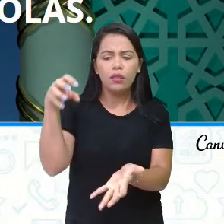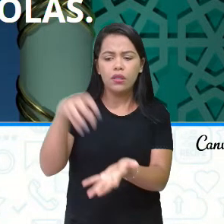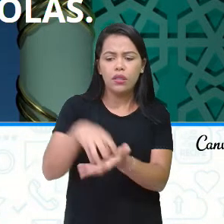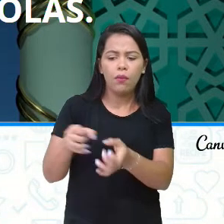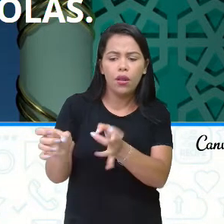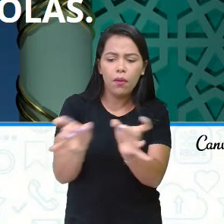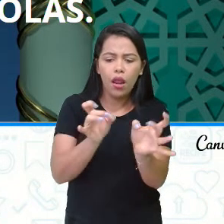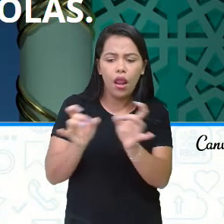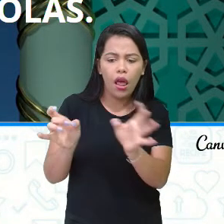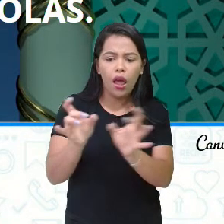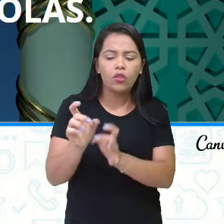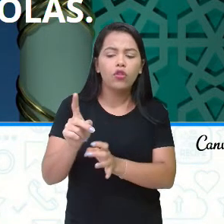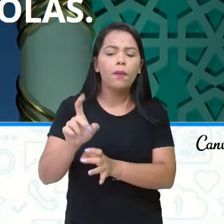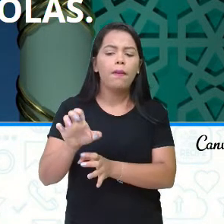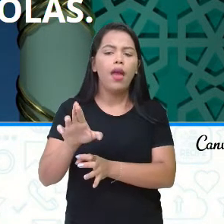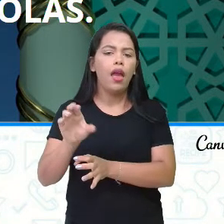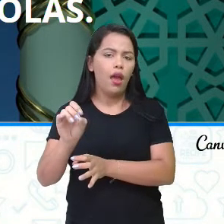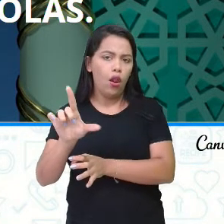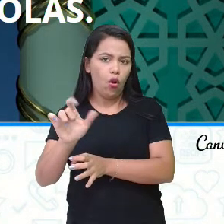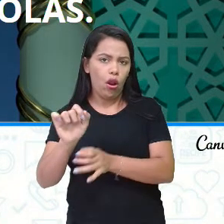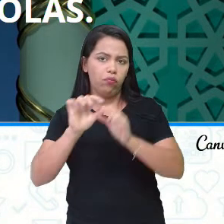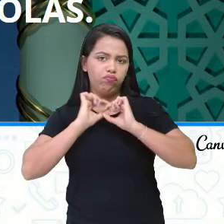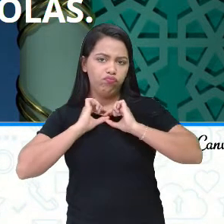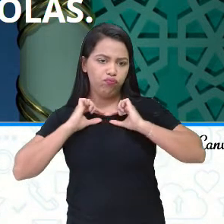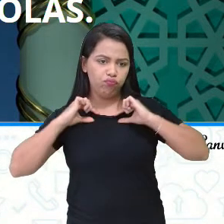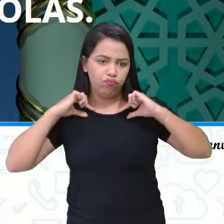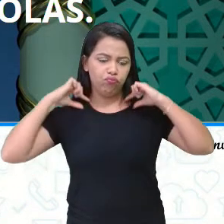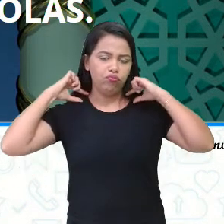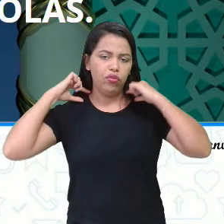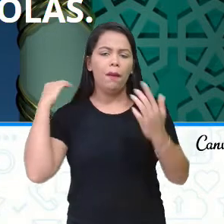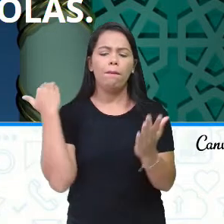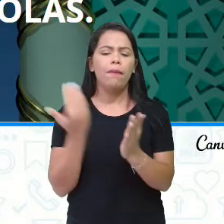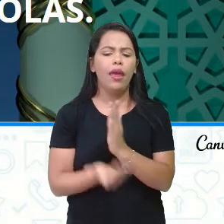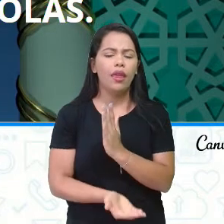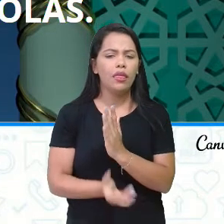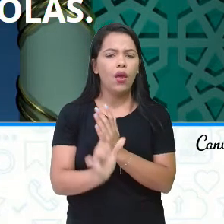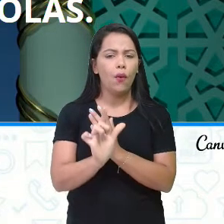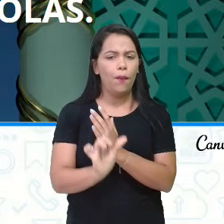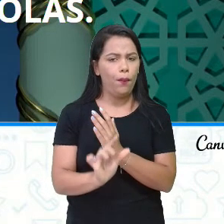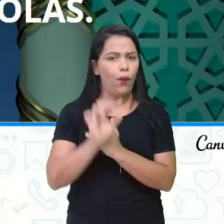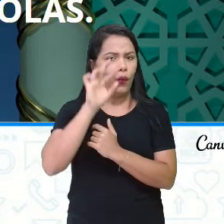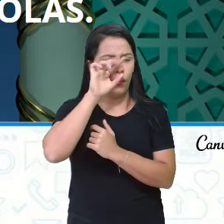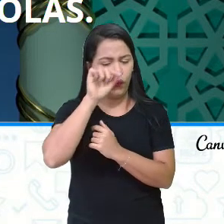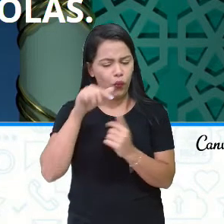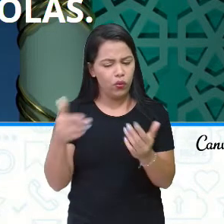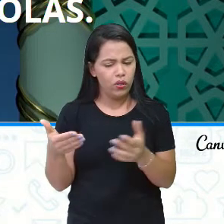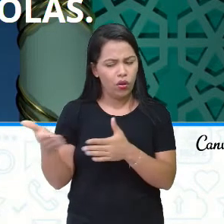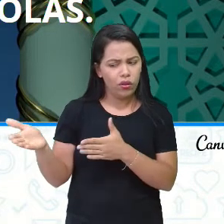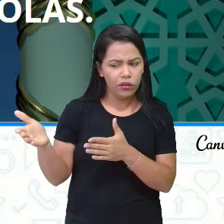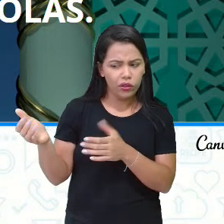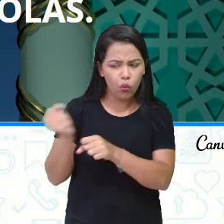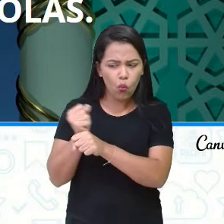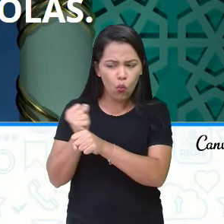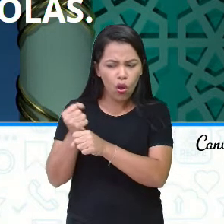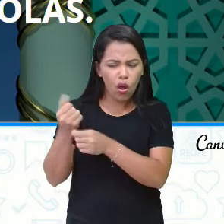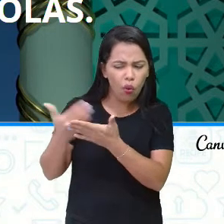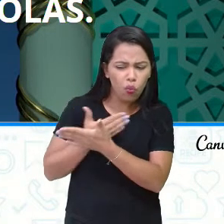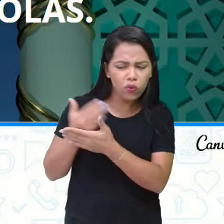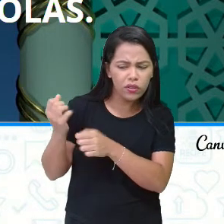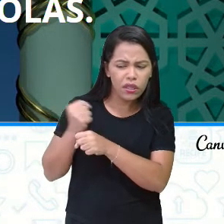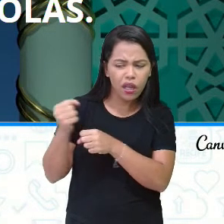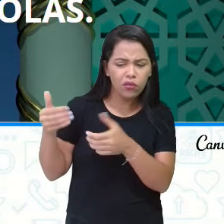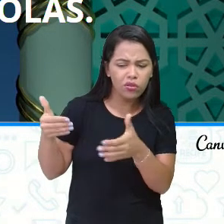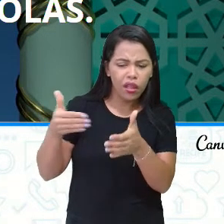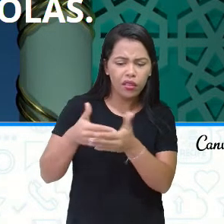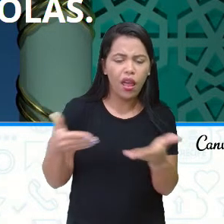pérolas. Ó, esse comércio de pérolas, ele perdeu um pouquinho a força nesses últimos anos, tá? Mas ainda